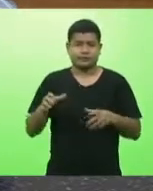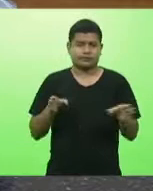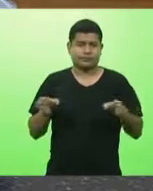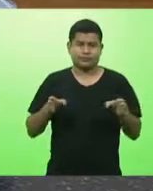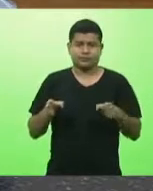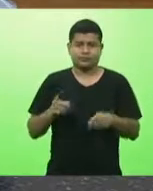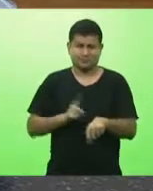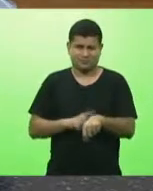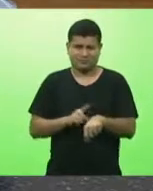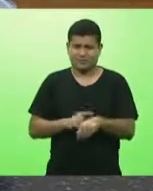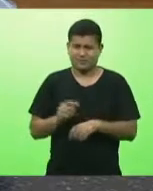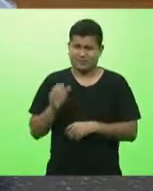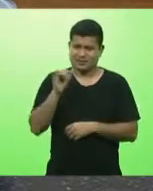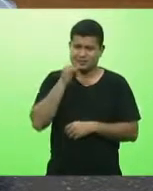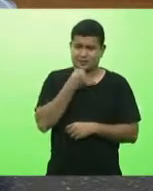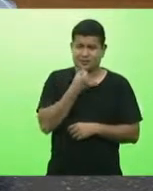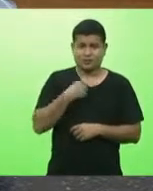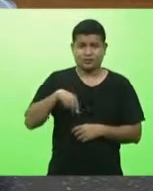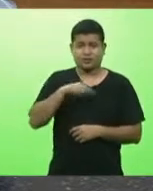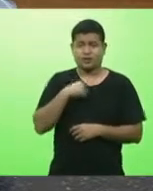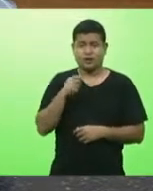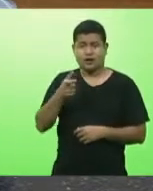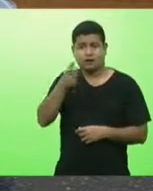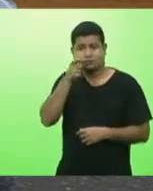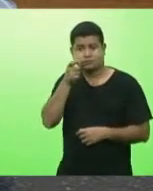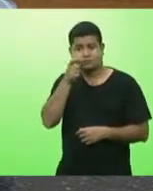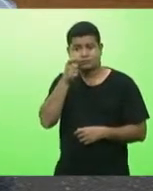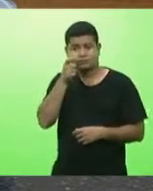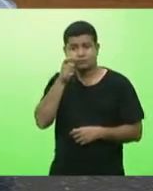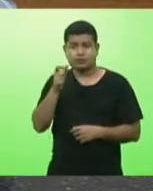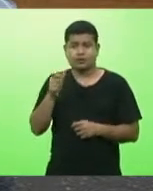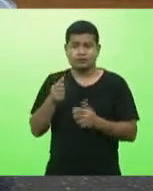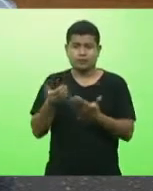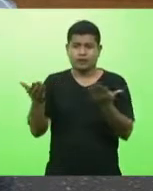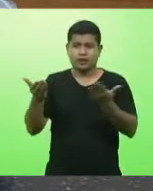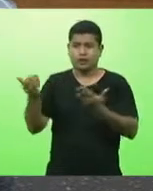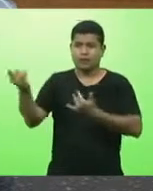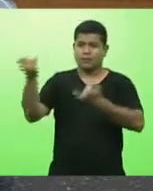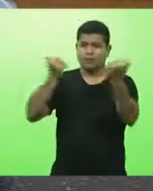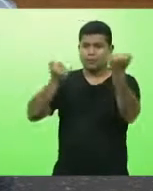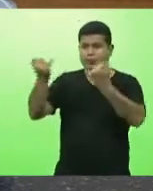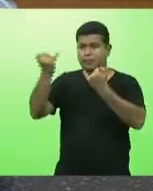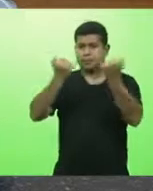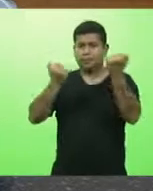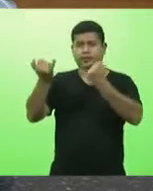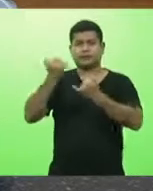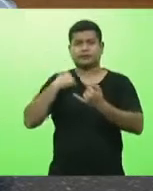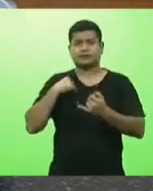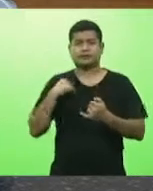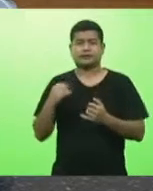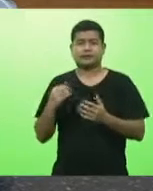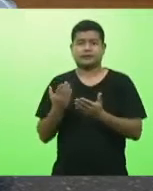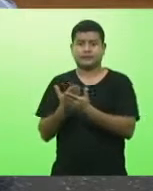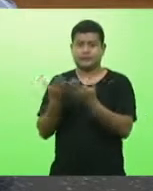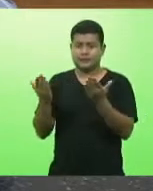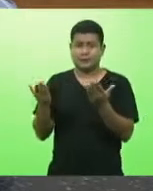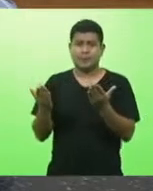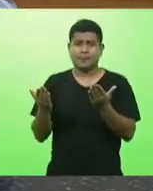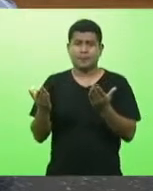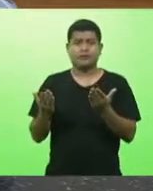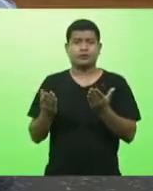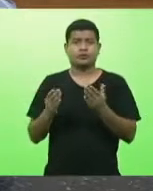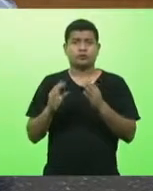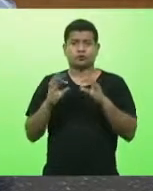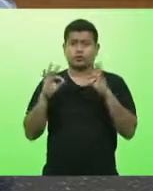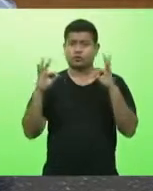quando acompanhamos as notícias que vem de todo